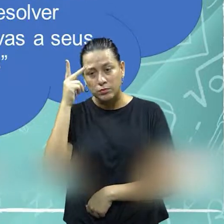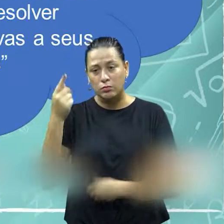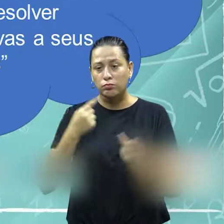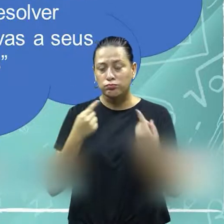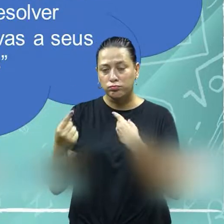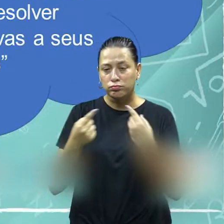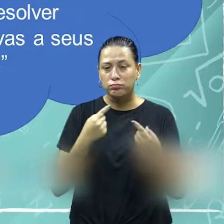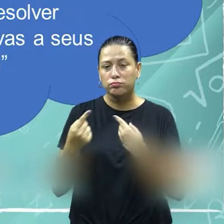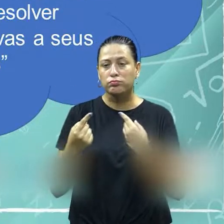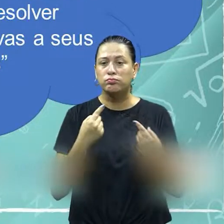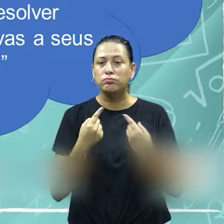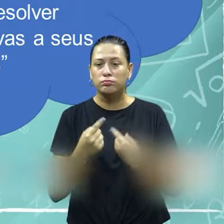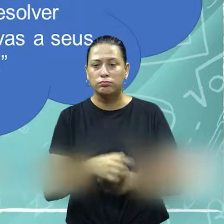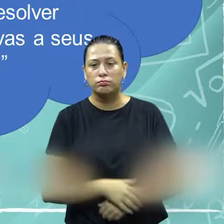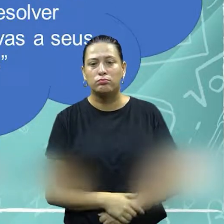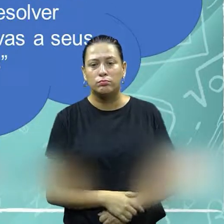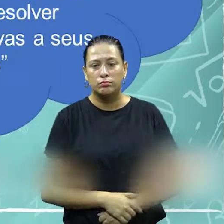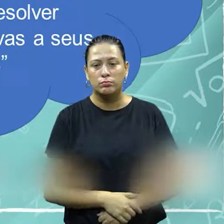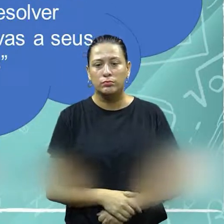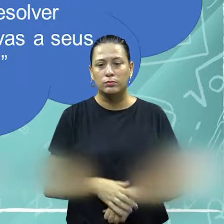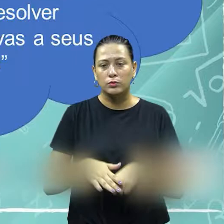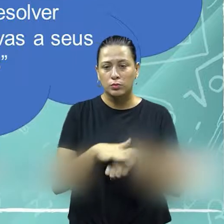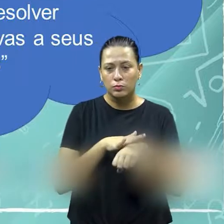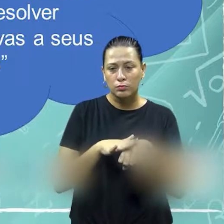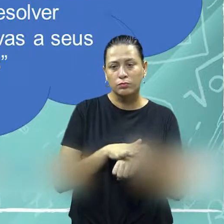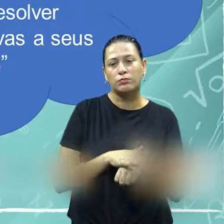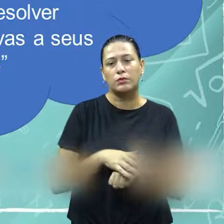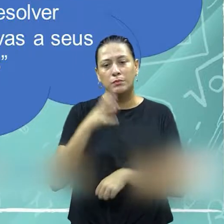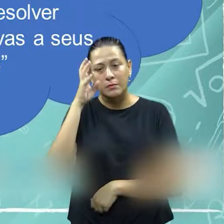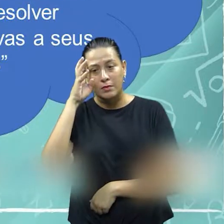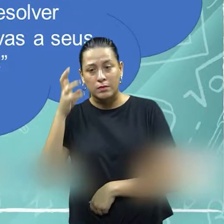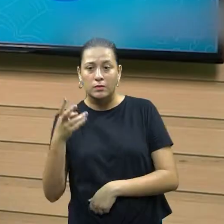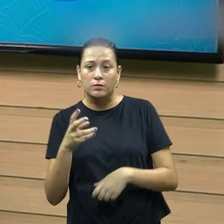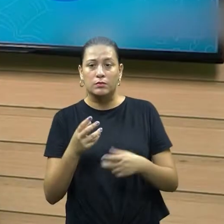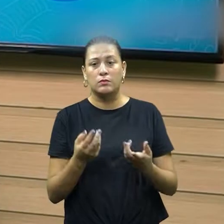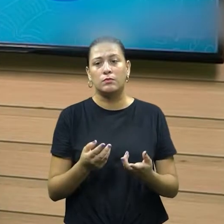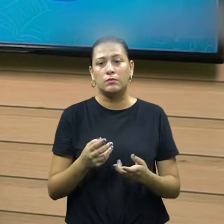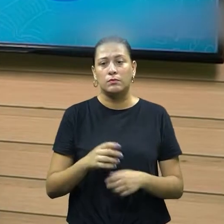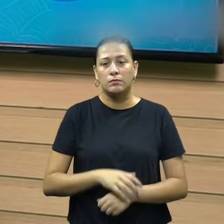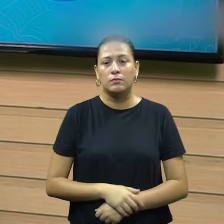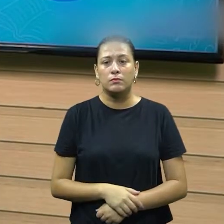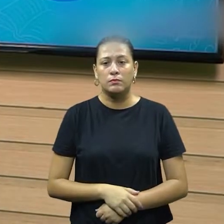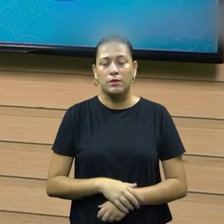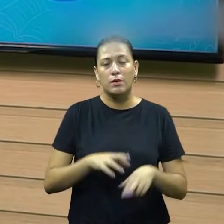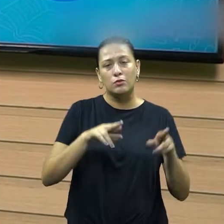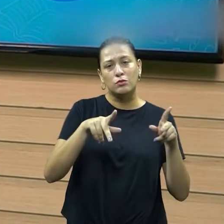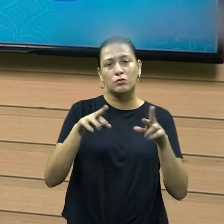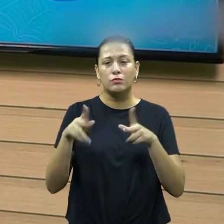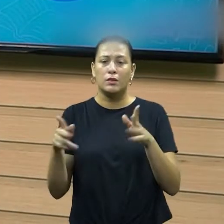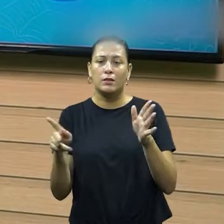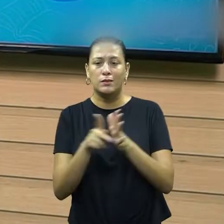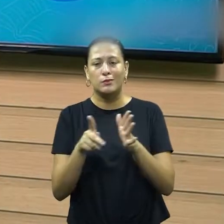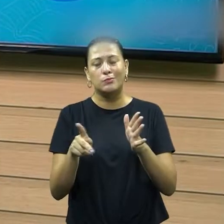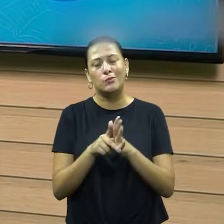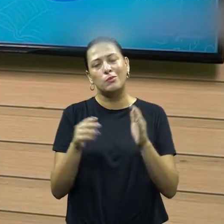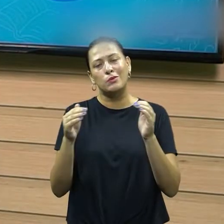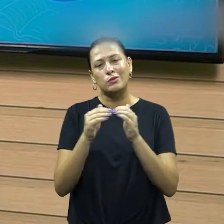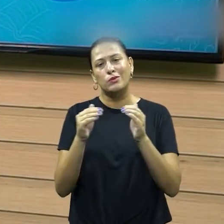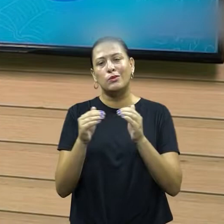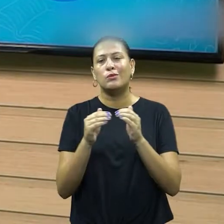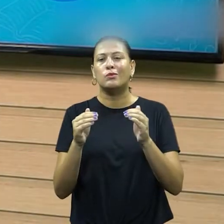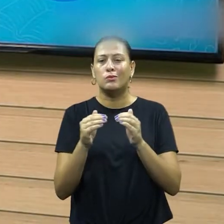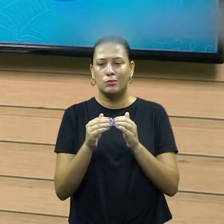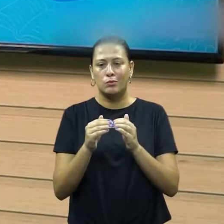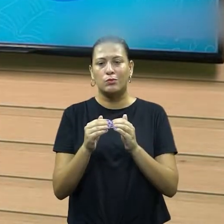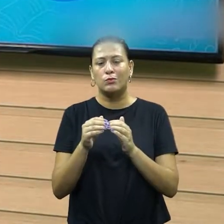assunto, um esforço de resolver a diferença relativa aos seus interesses. Então, veja só, diante de tudo aquilo que o autor nos trouxe,